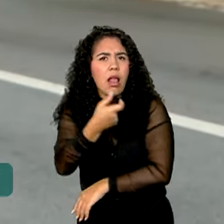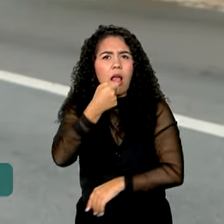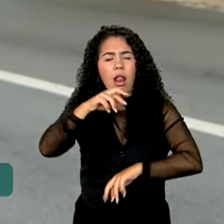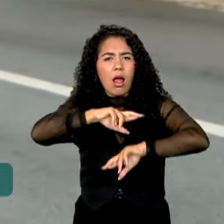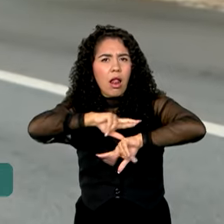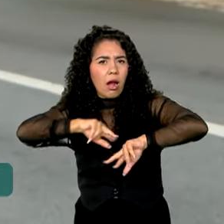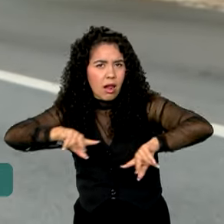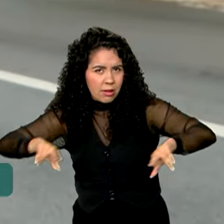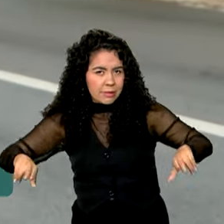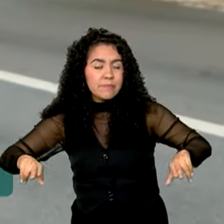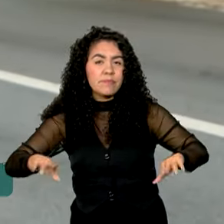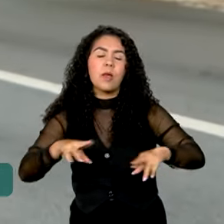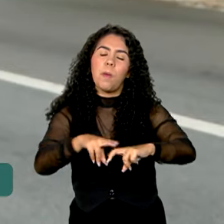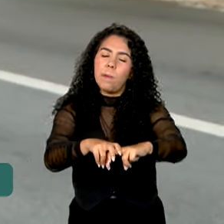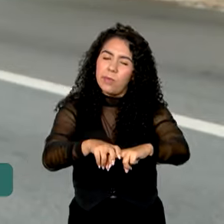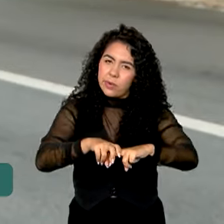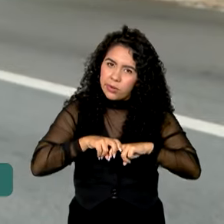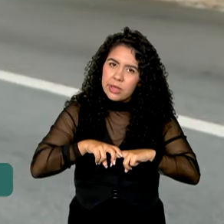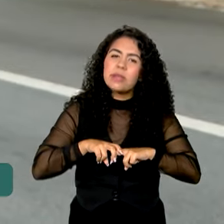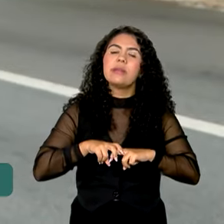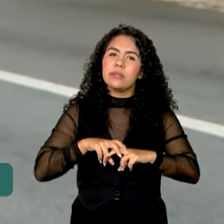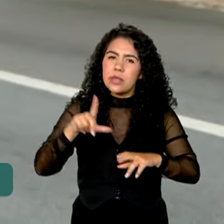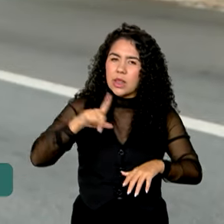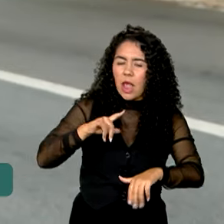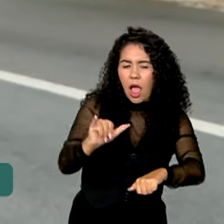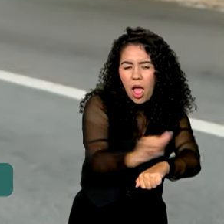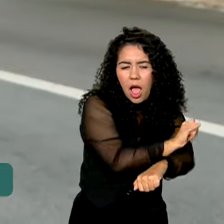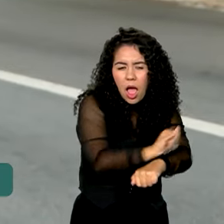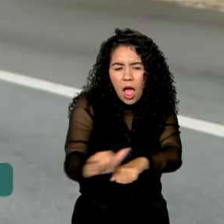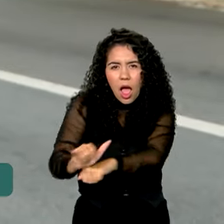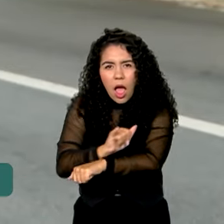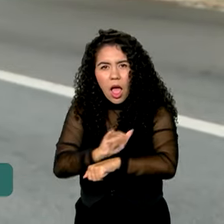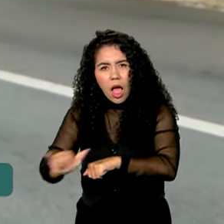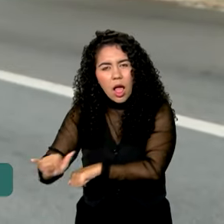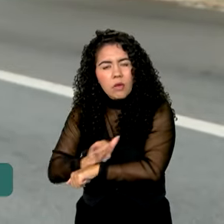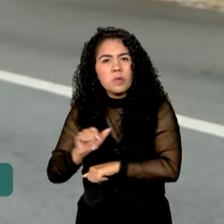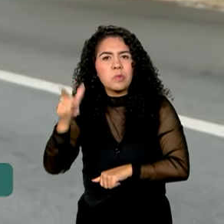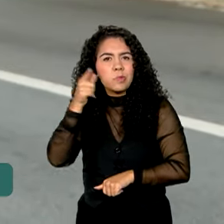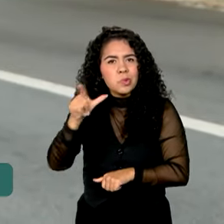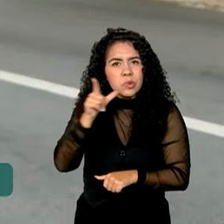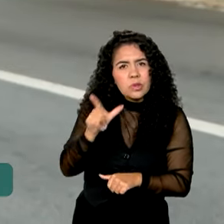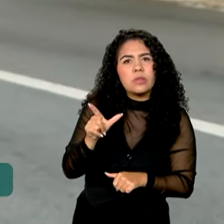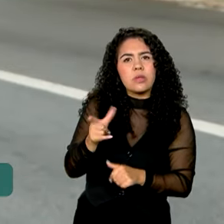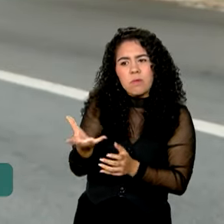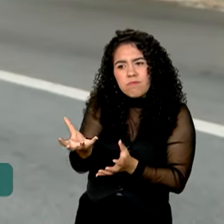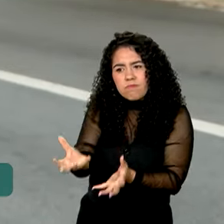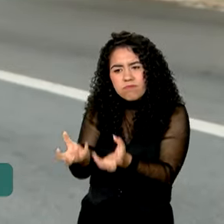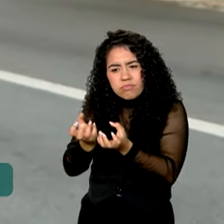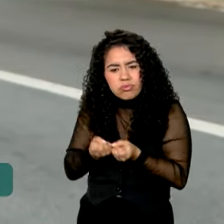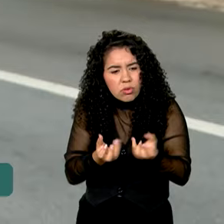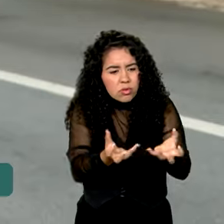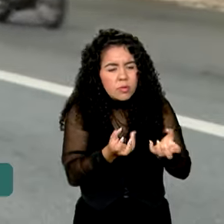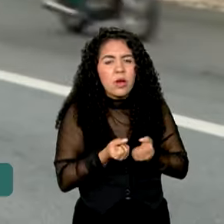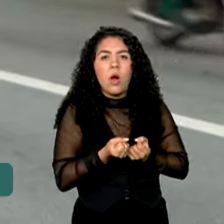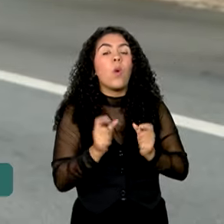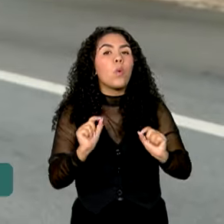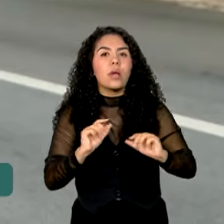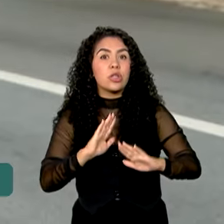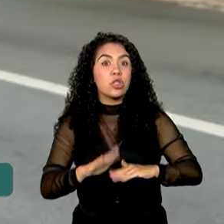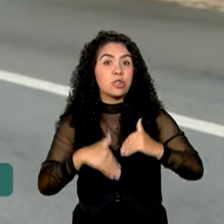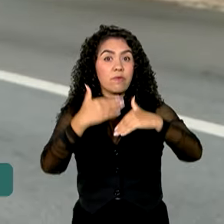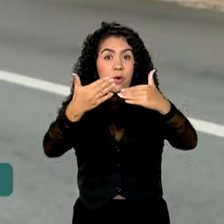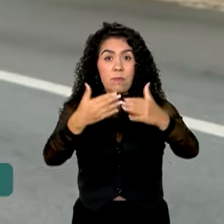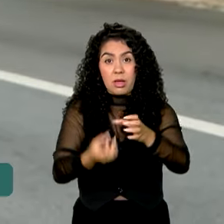países. Para isso, várias estratégias têm sido adotadas. Uma delas é o desenvolvimento do